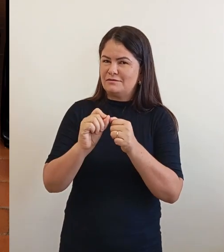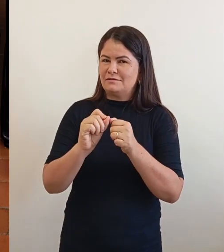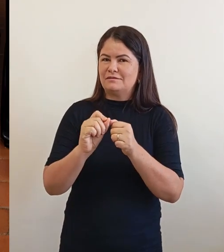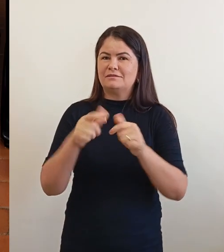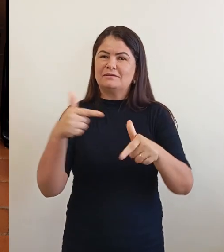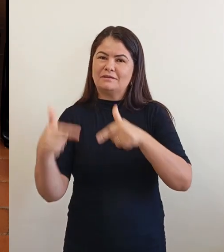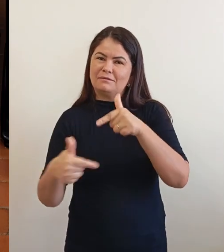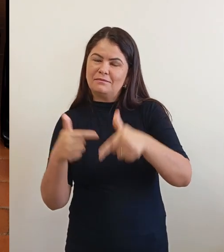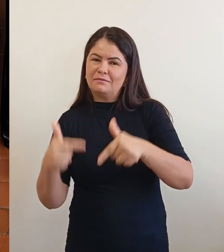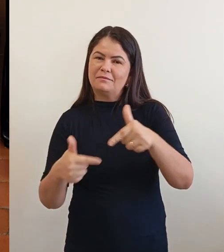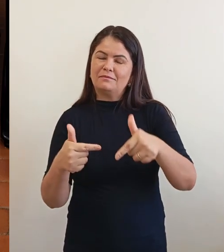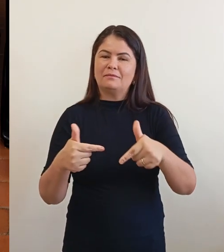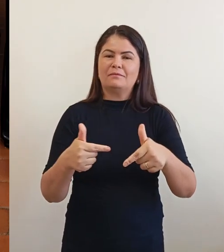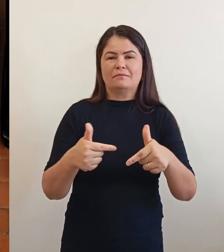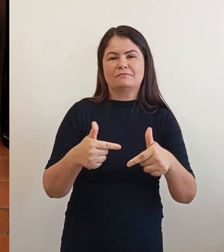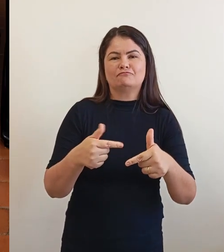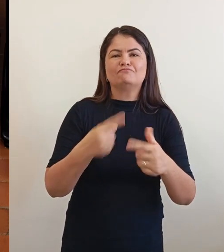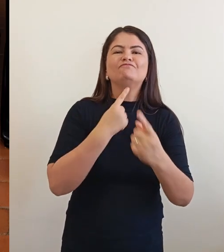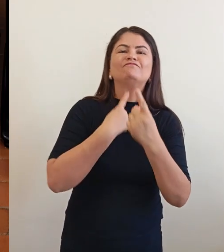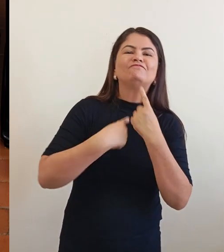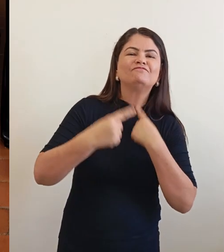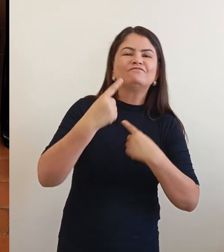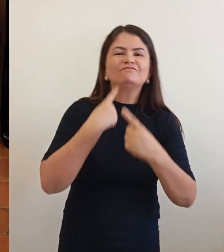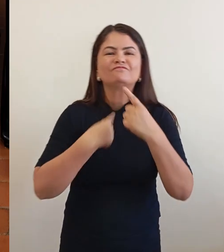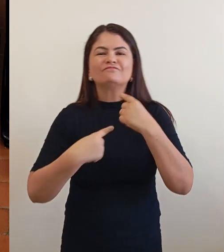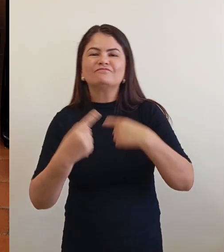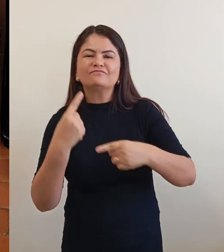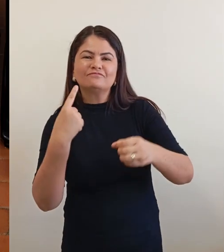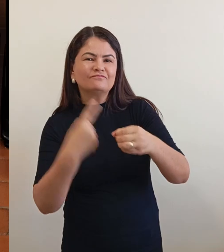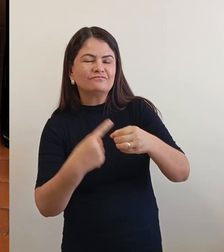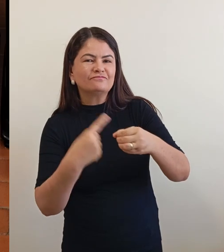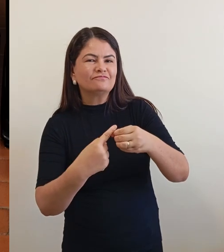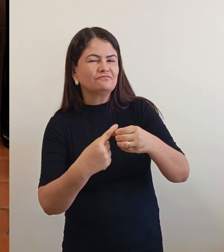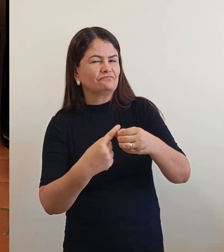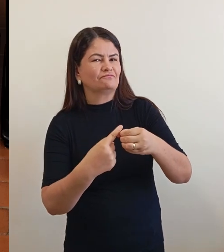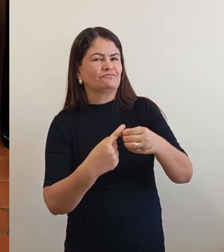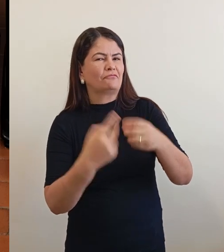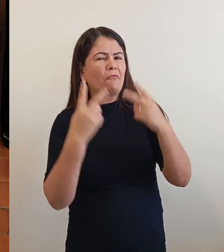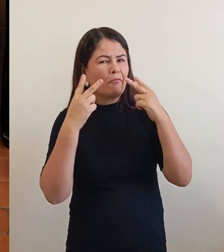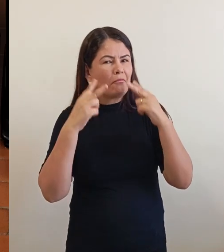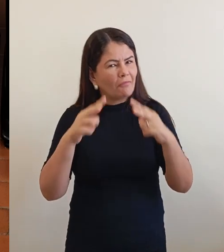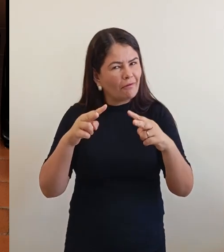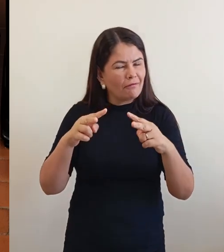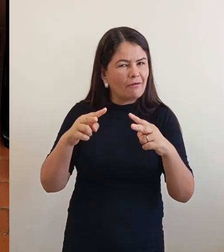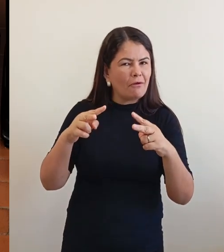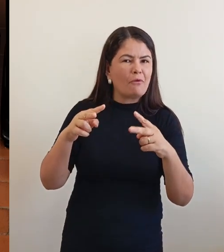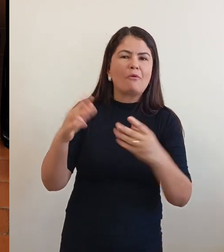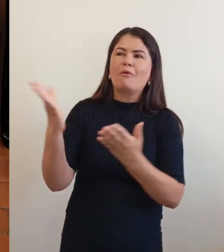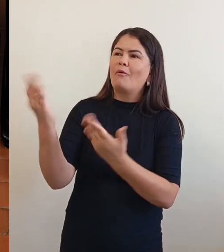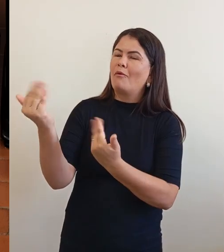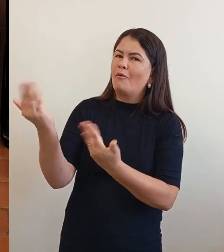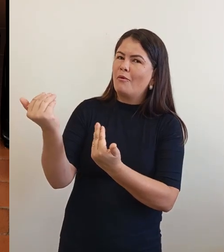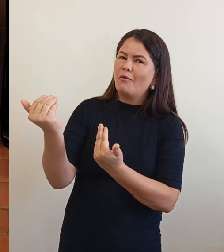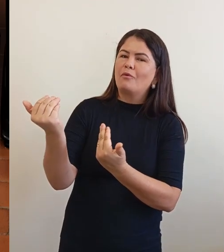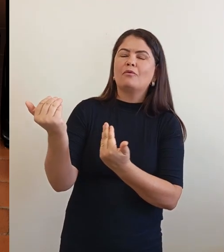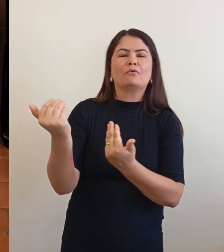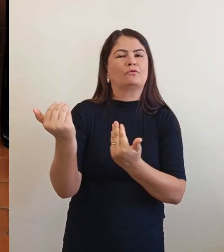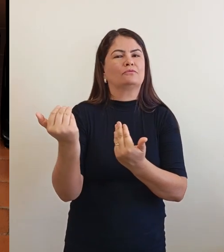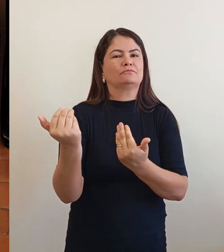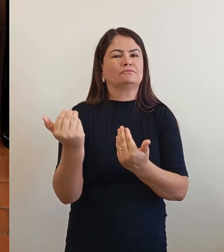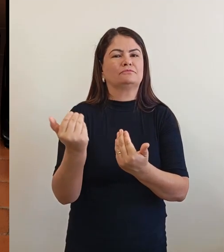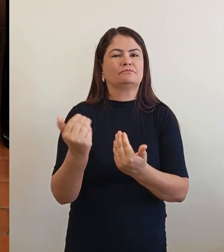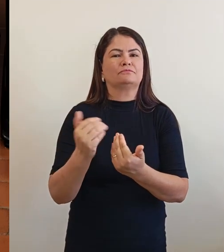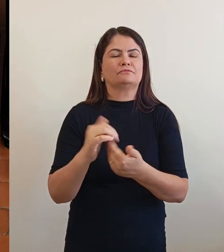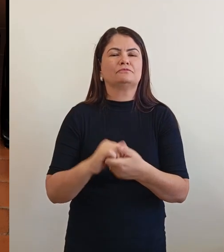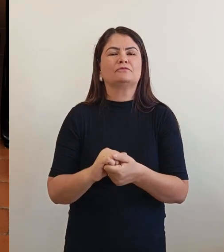que a gente almeja tanto para a nossa cidade. Eu quero ver os jovens, voltando, pegando um gancho, professor.